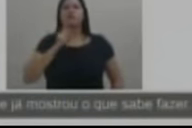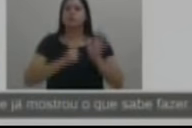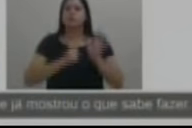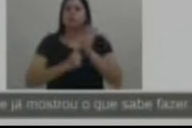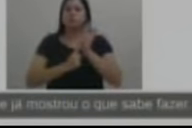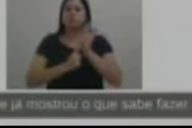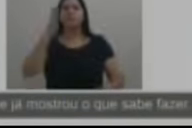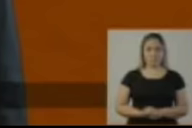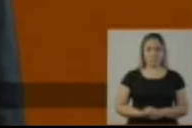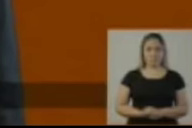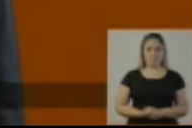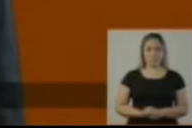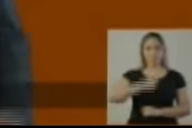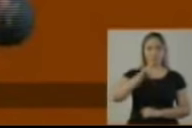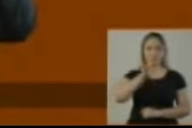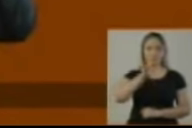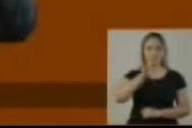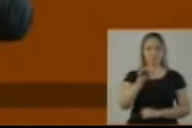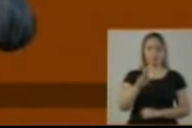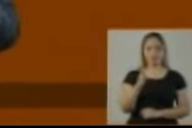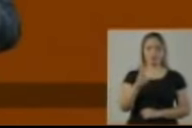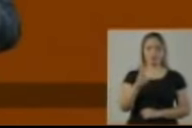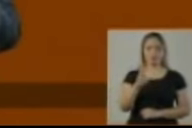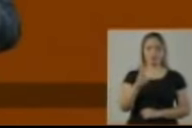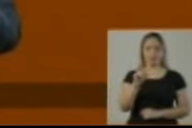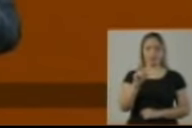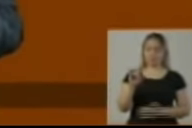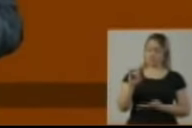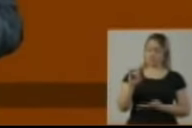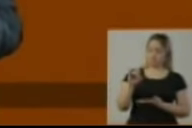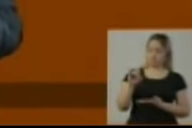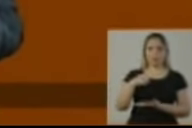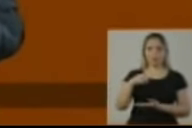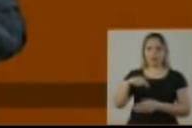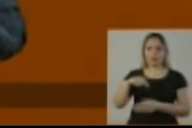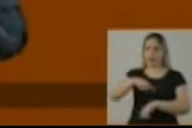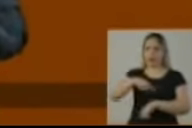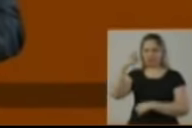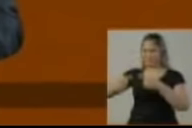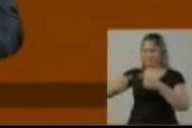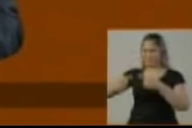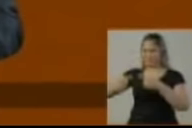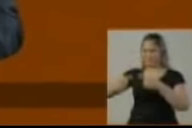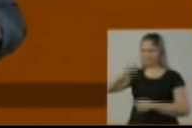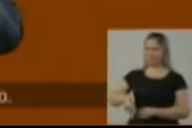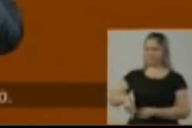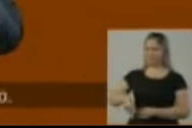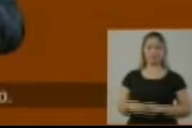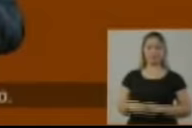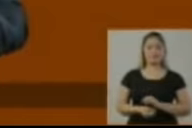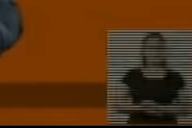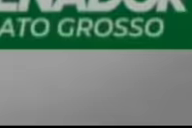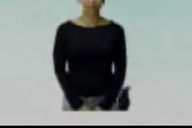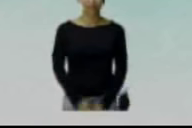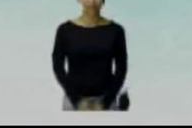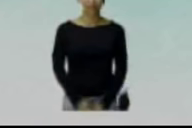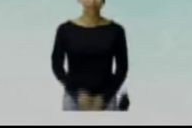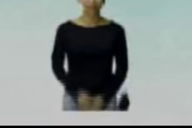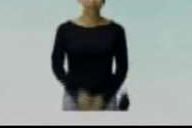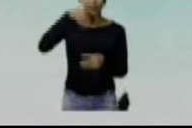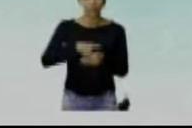mostrou o que sabe fazer. Sou o Valdir Caldas, 300. Se depender de mim, essa é a última eleição com horário eleitoral obrigatório.